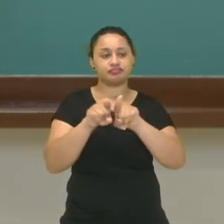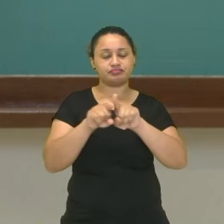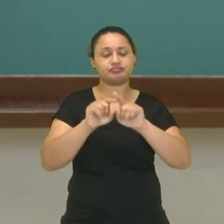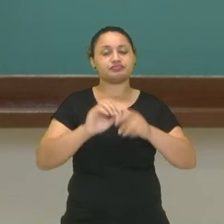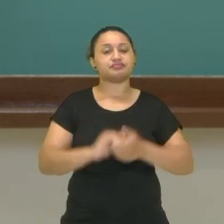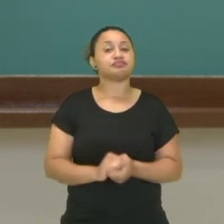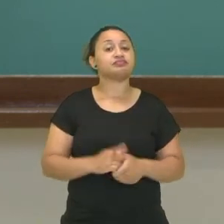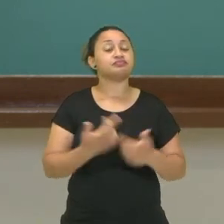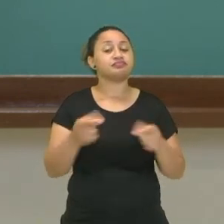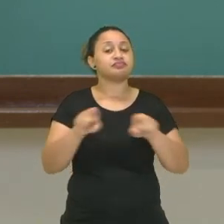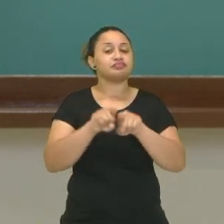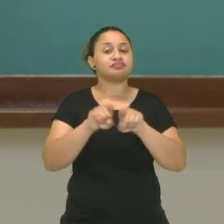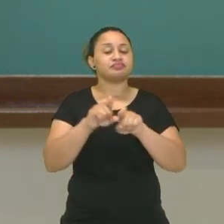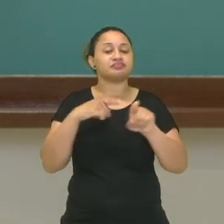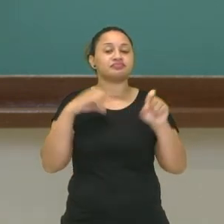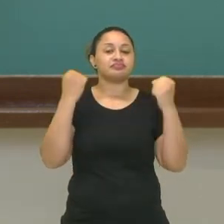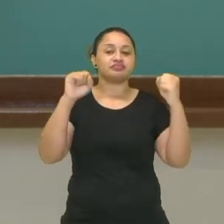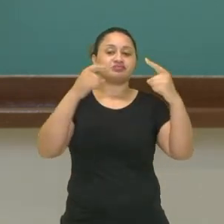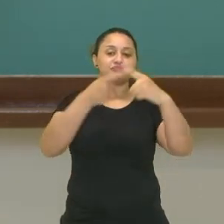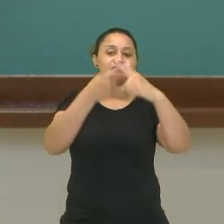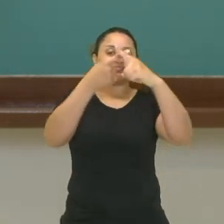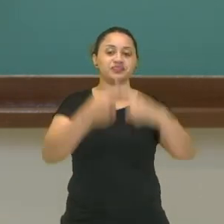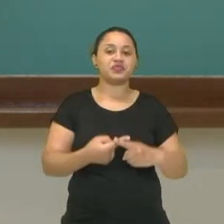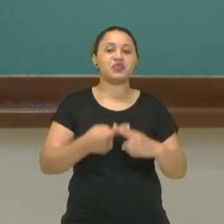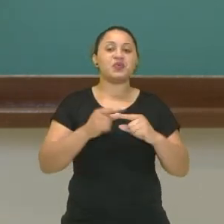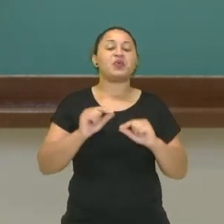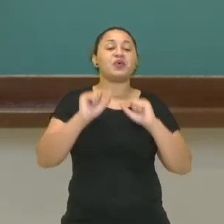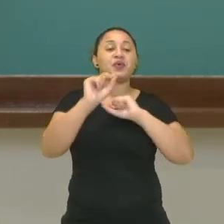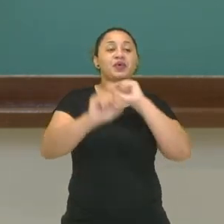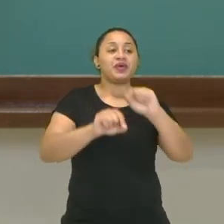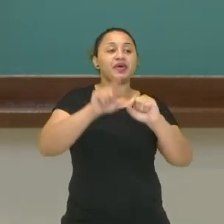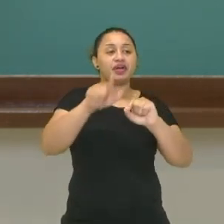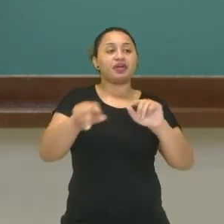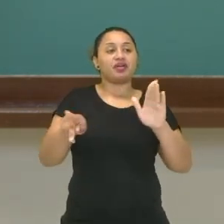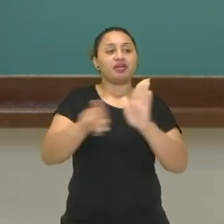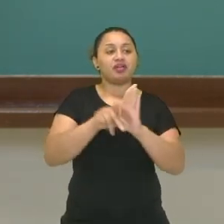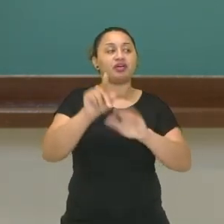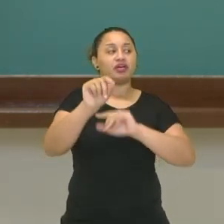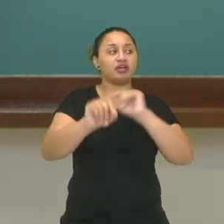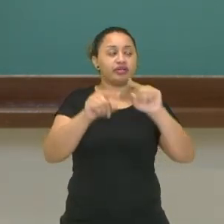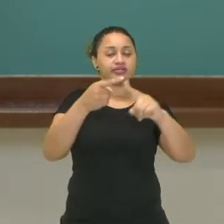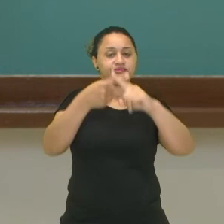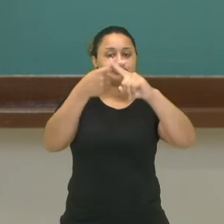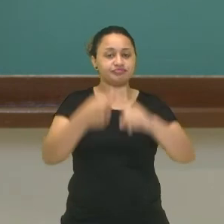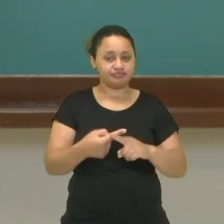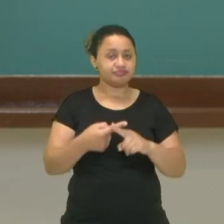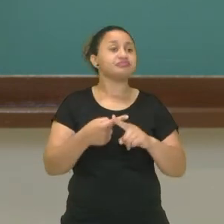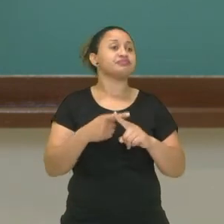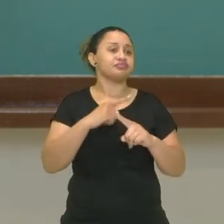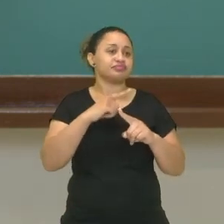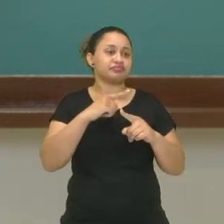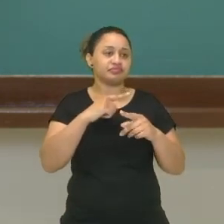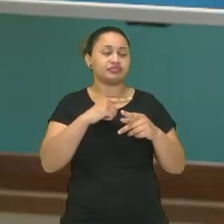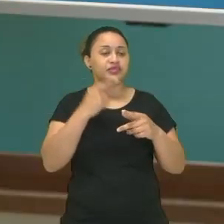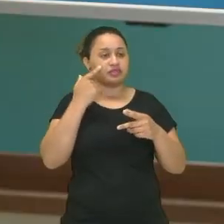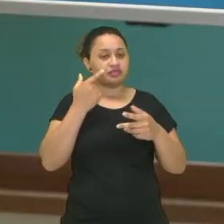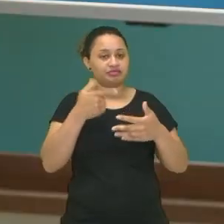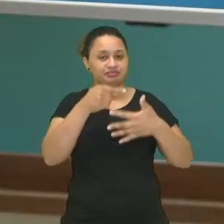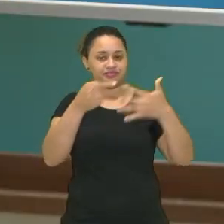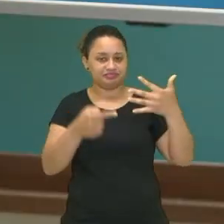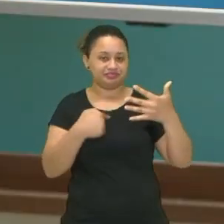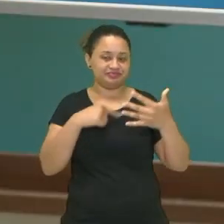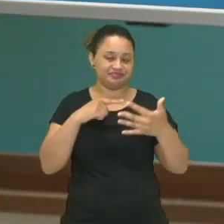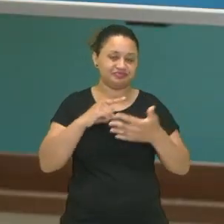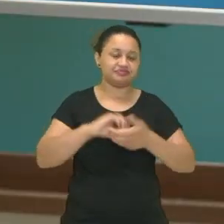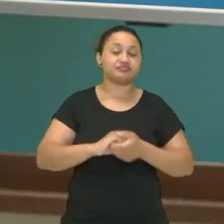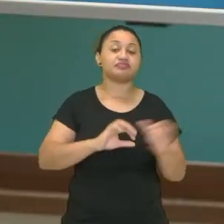a ginástica competitiva, que é aquela ginástica para fins de competição mesmo. Então, pessoal,